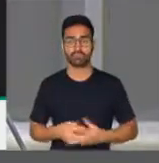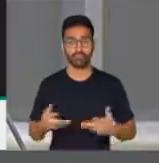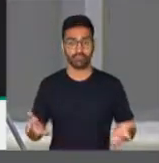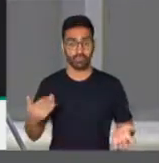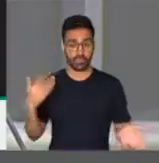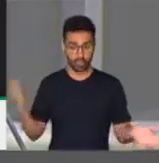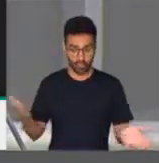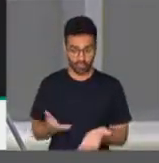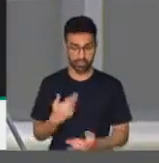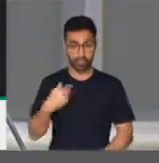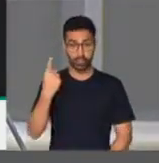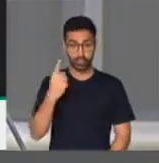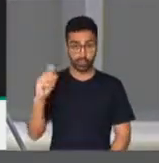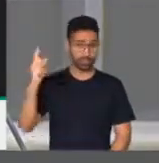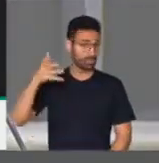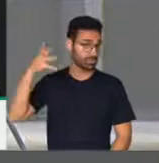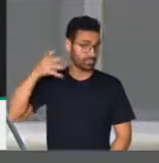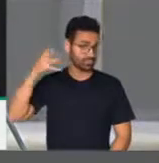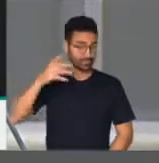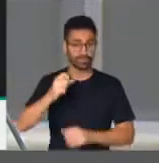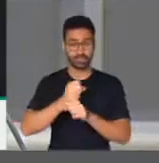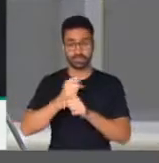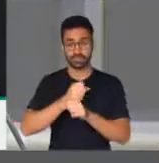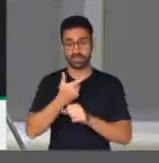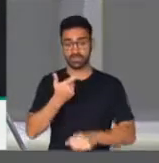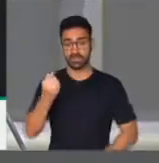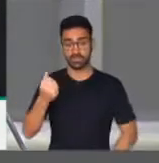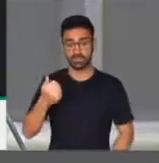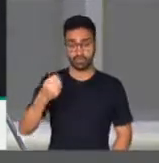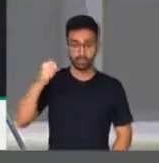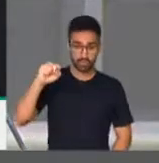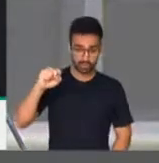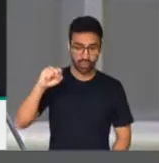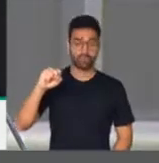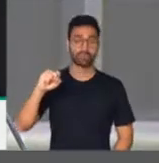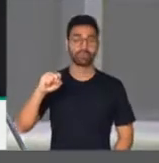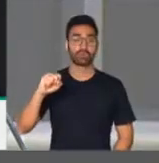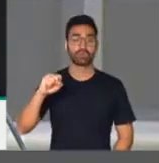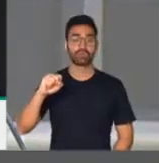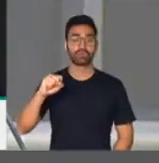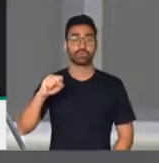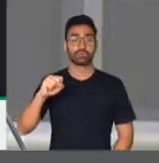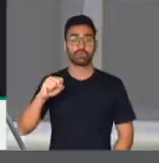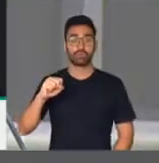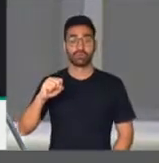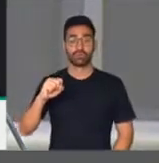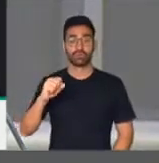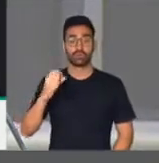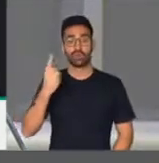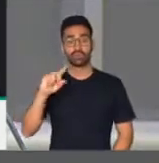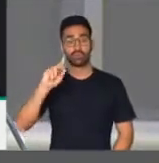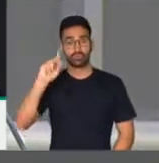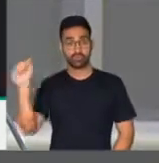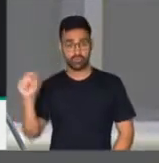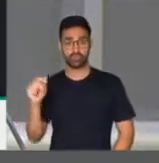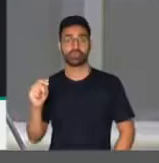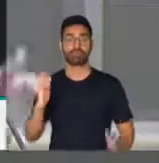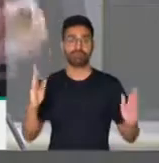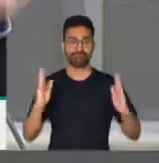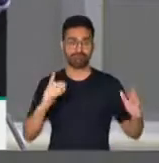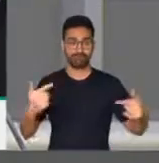último pronunciamento, no ano de 2018, no encerramento dessa legislatura, quero aqui